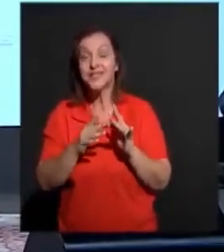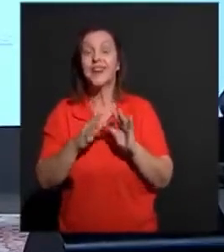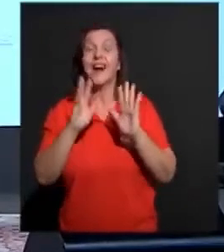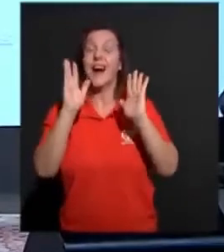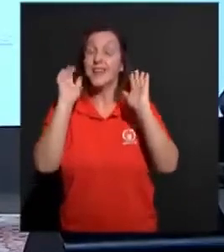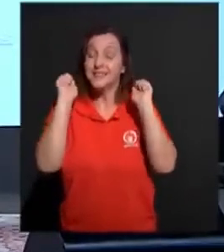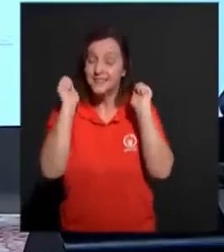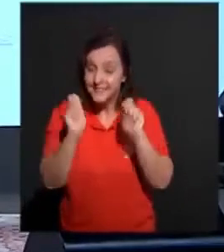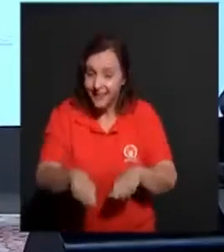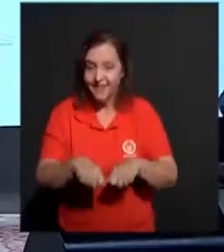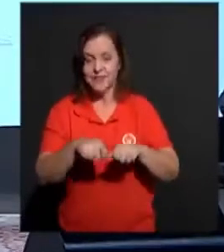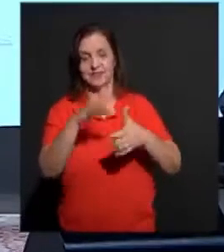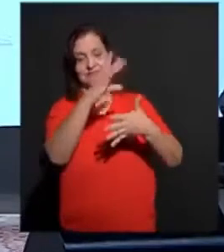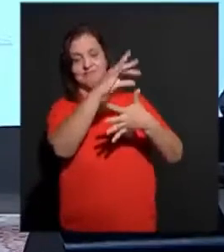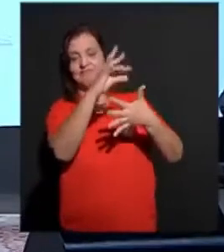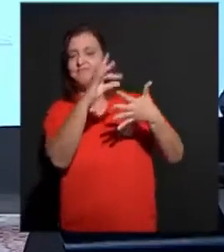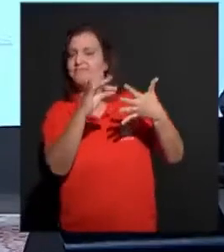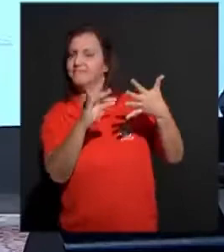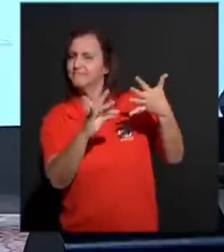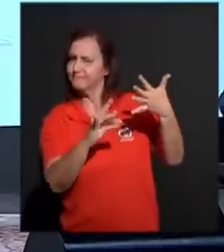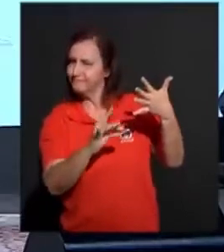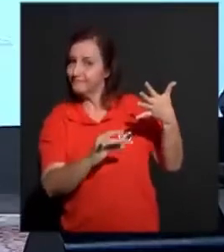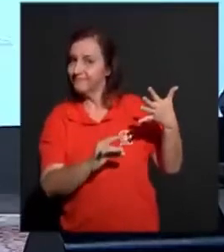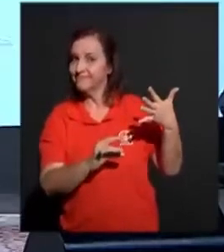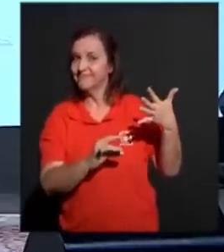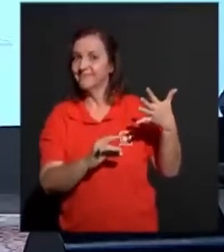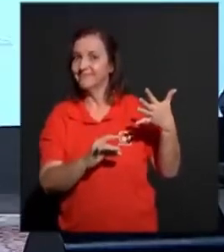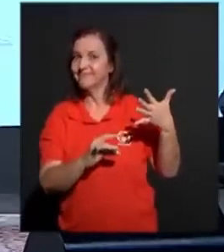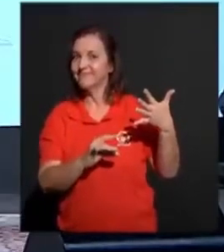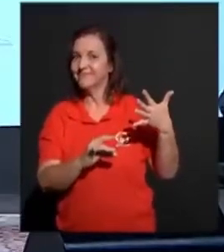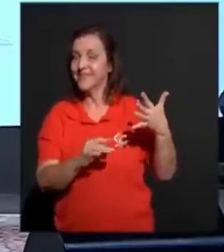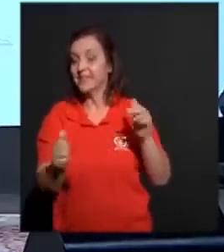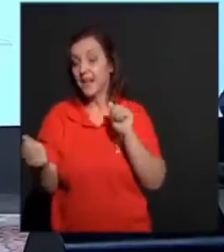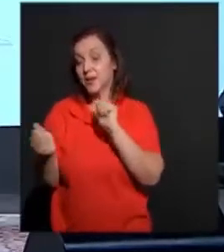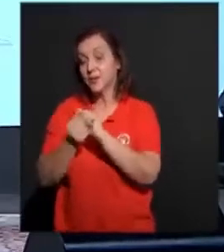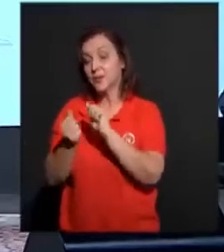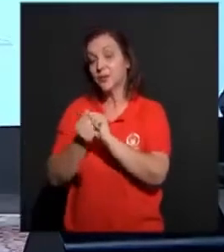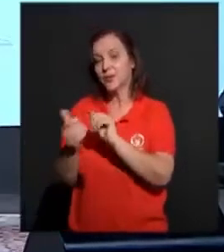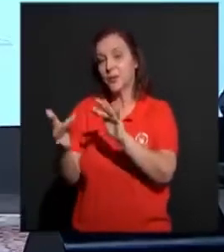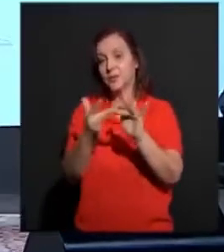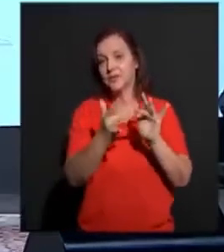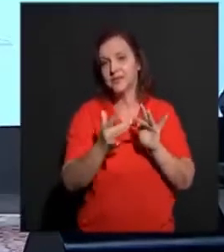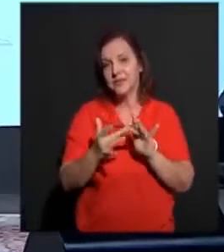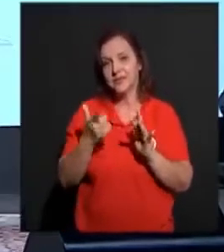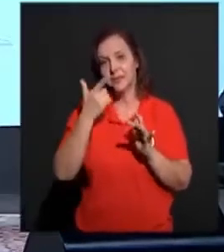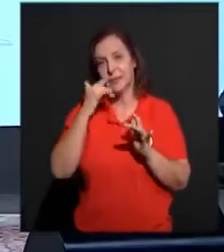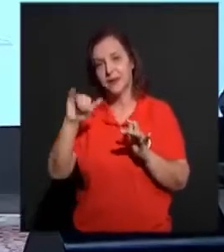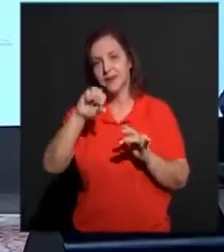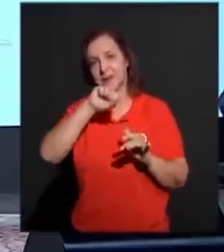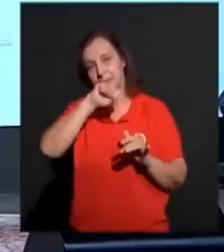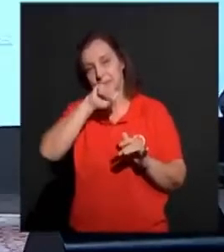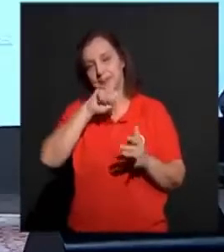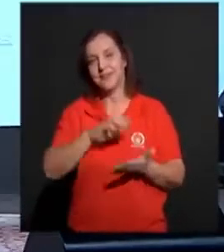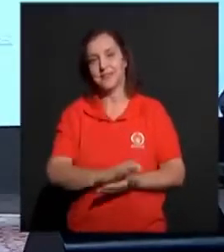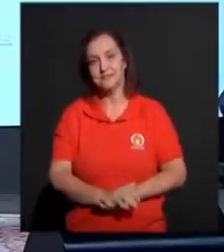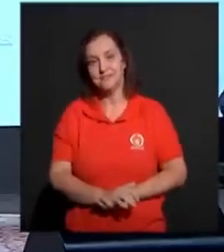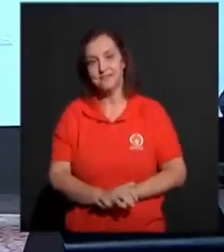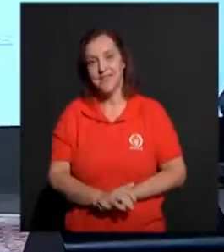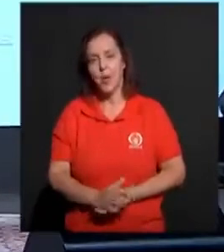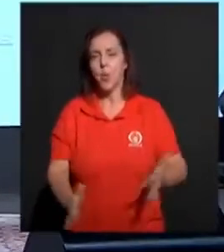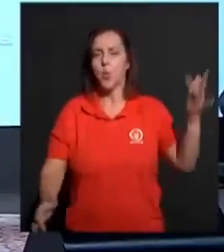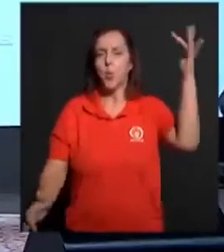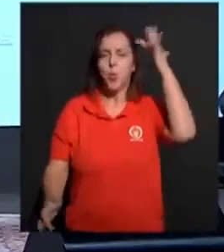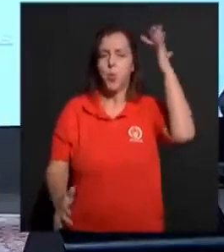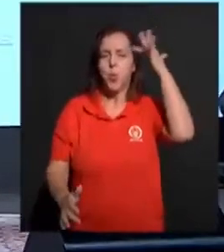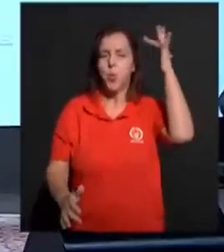Descrever melhor. A quem ele está sendo cuidado. Quanto mais maturidade. Mais